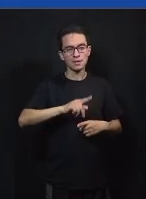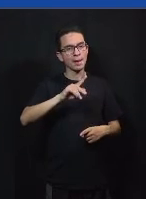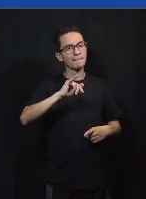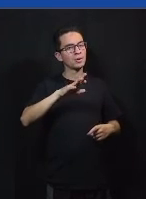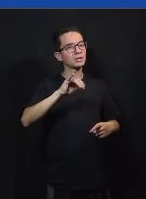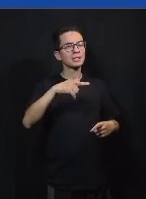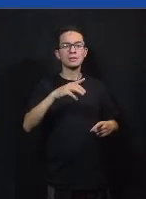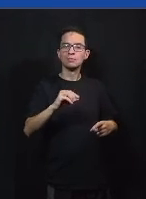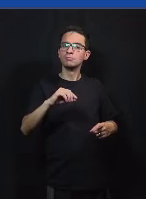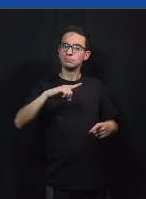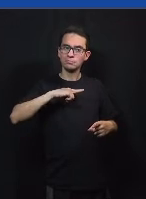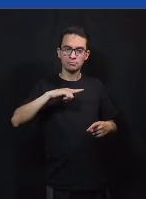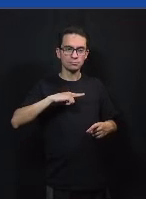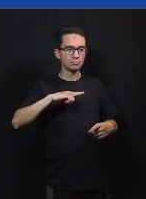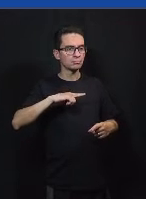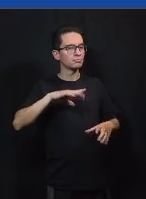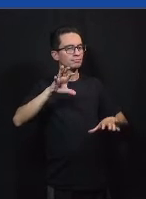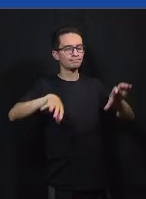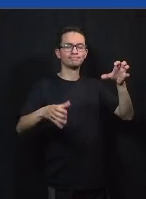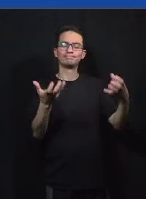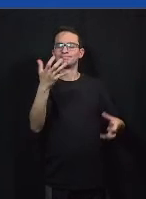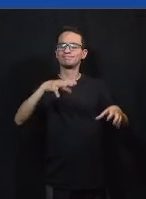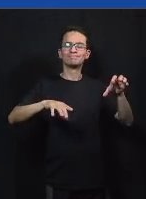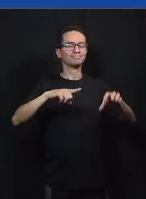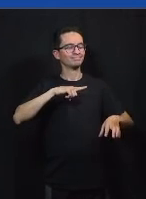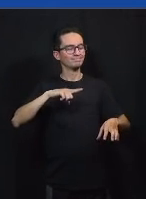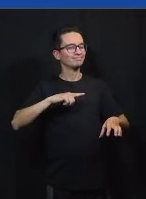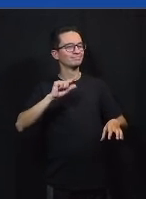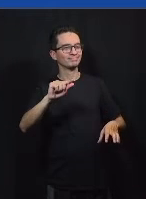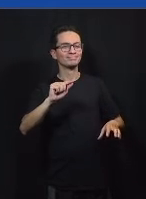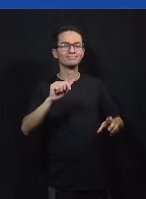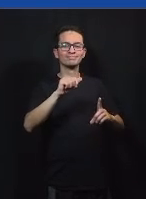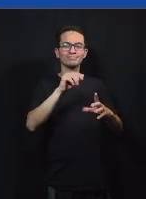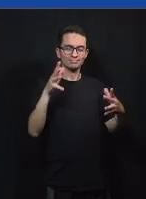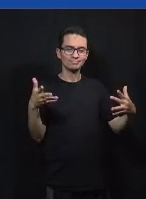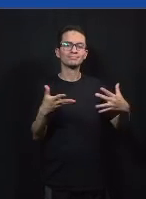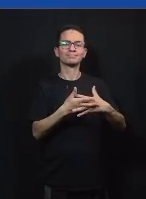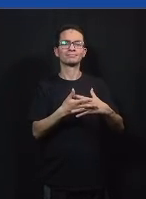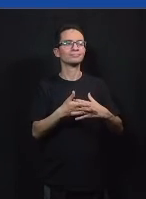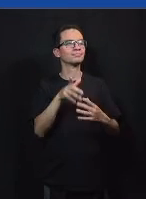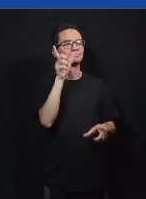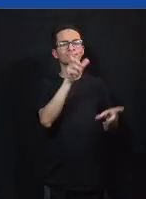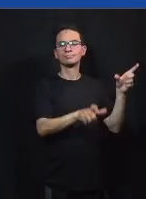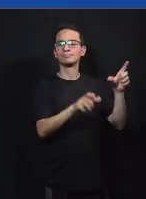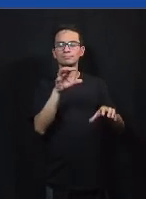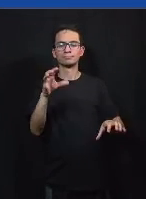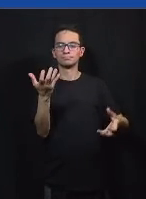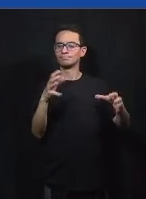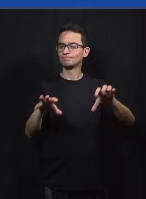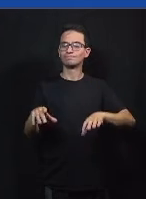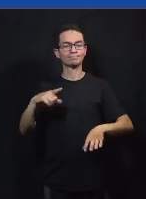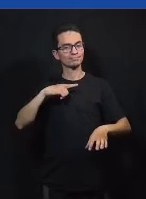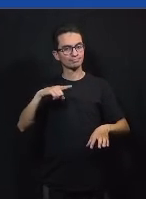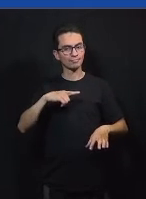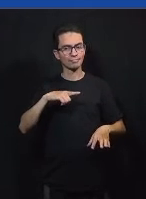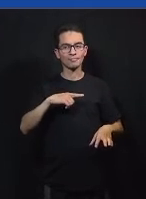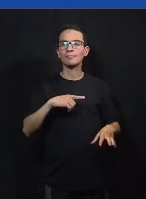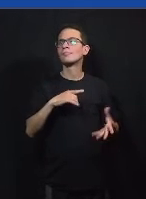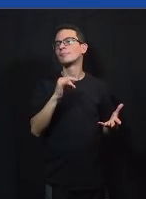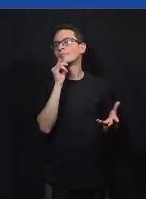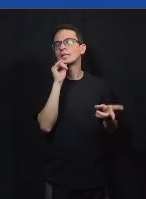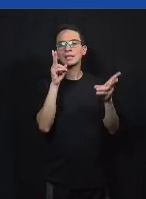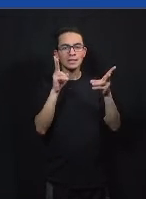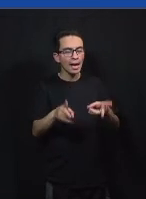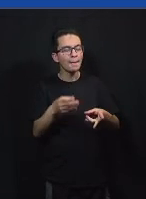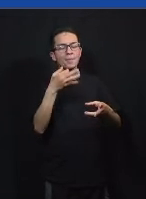confirmação que está em parte em toda a sociedade humana que as pessoas sempre buscam confirmar o seu ponto de vista sempre buscam